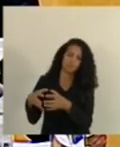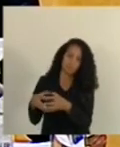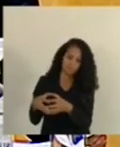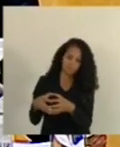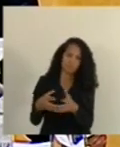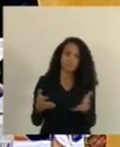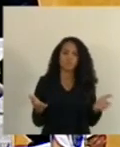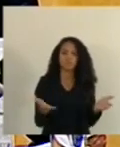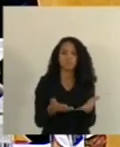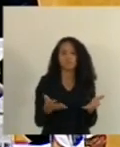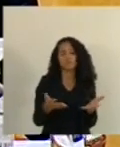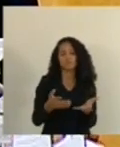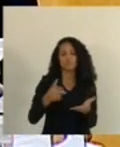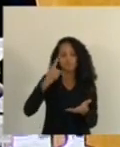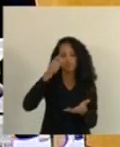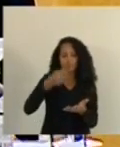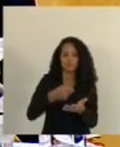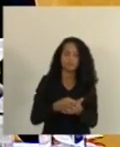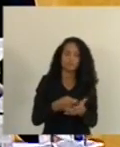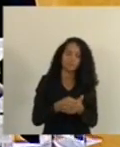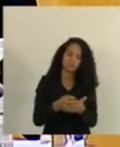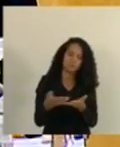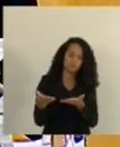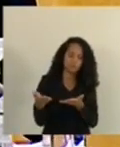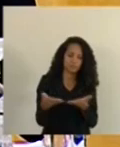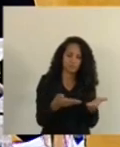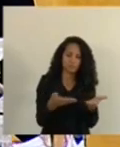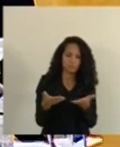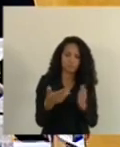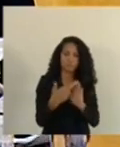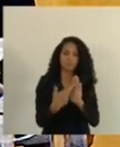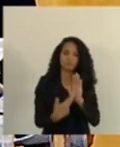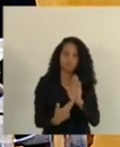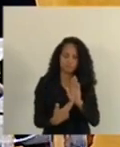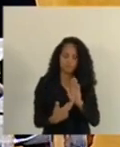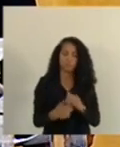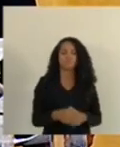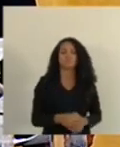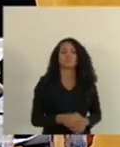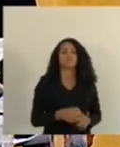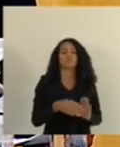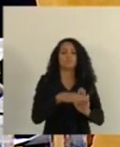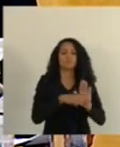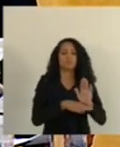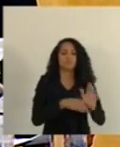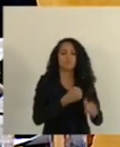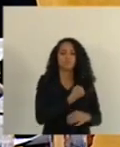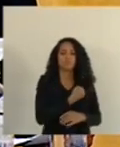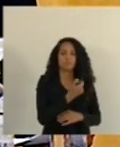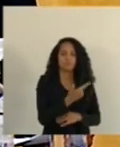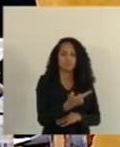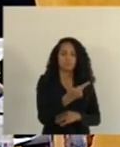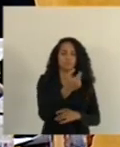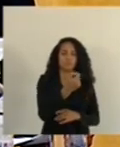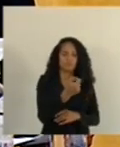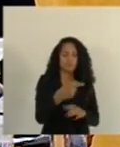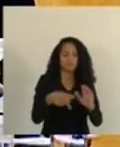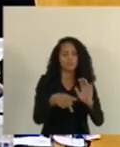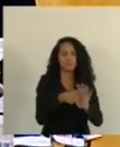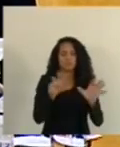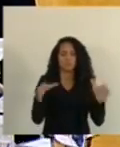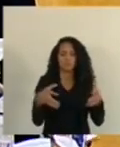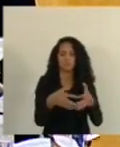Nesse momento, eu determino a tramitação regimental. Vigésimo item, Parecer da Comissão de